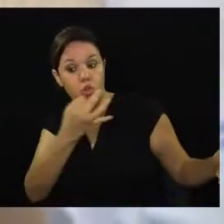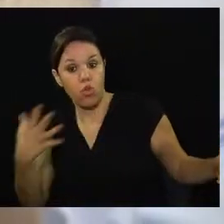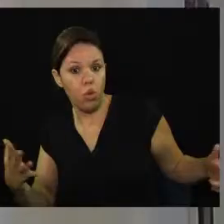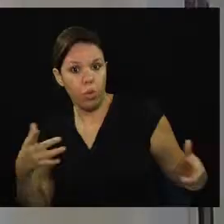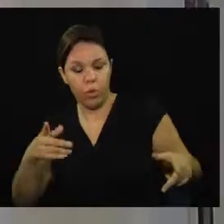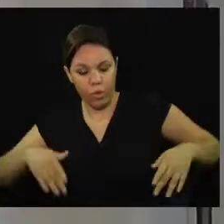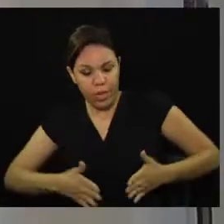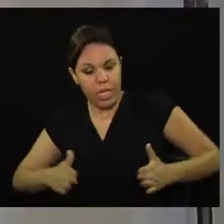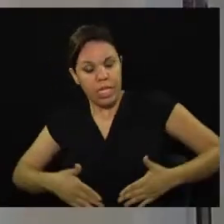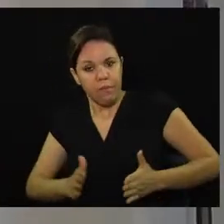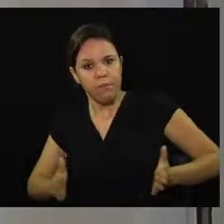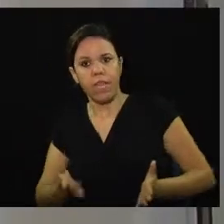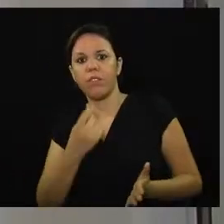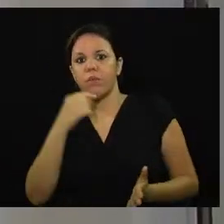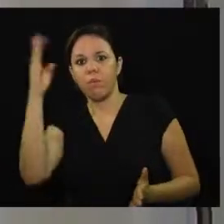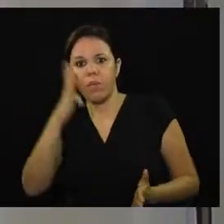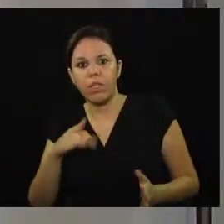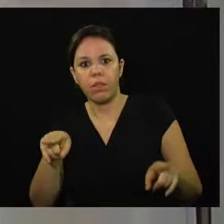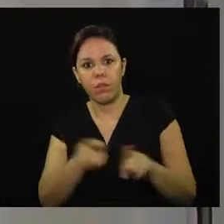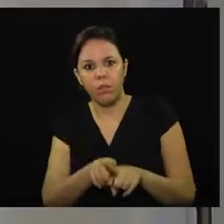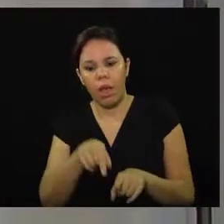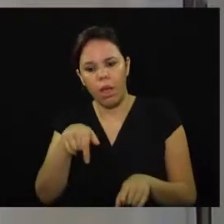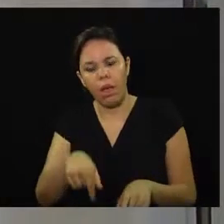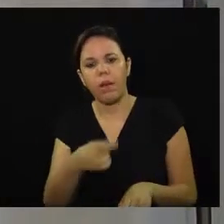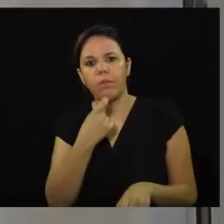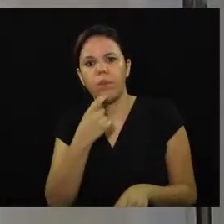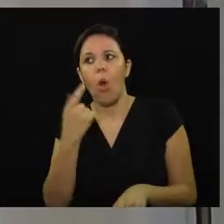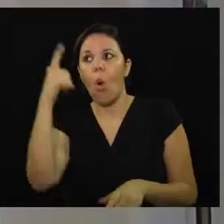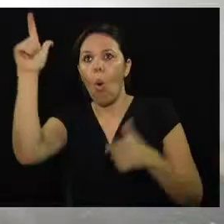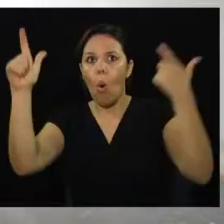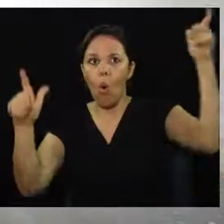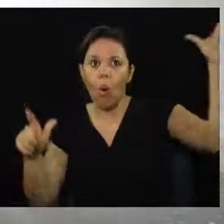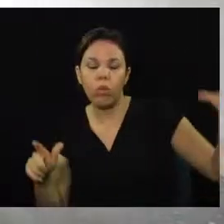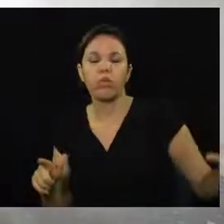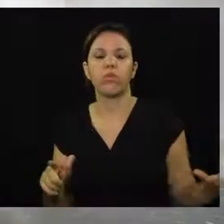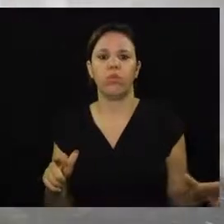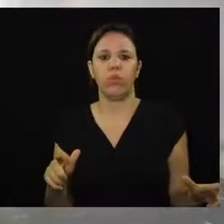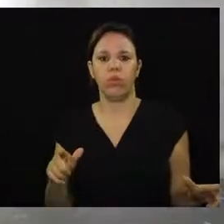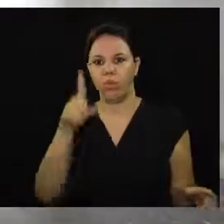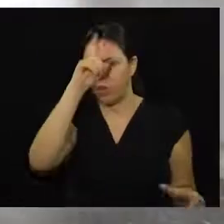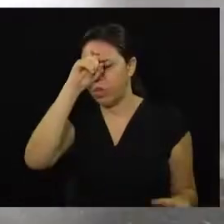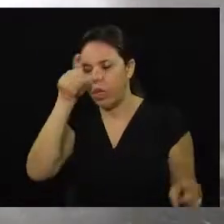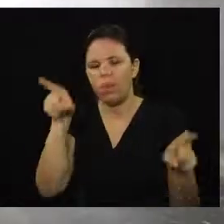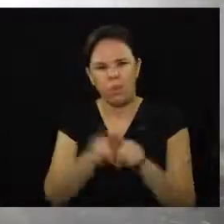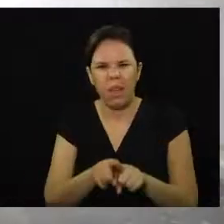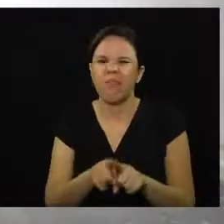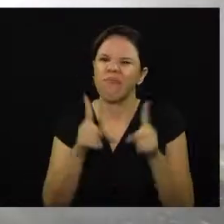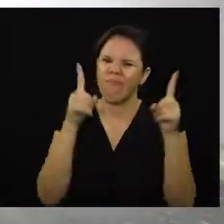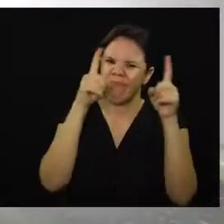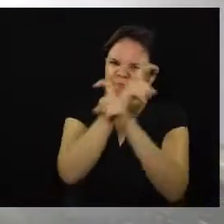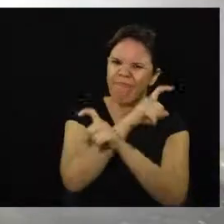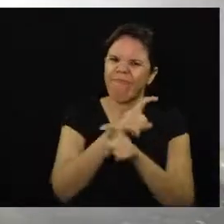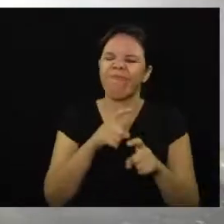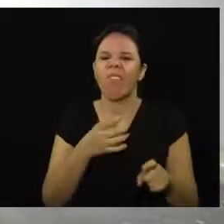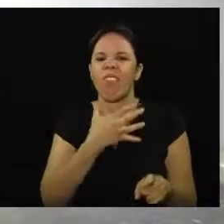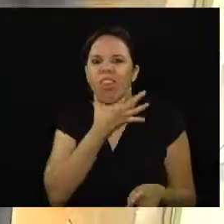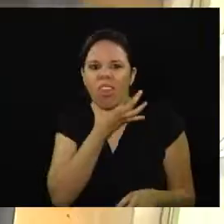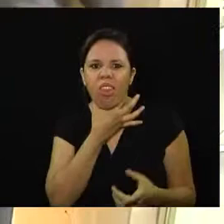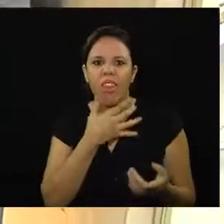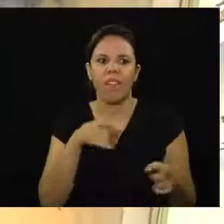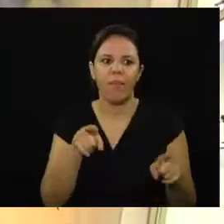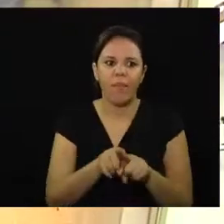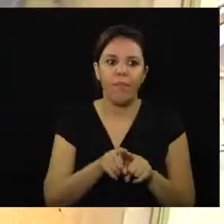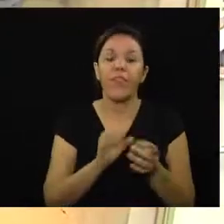Brasil a maternidade de Campinas assim como outros hospitais filantrópicos passa por dificuldades financeiras